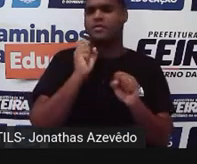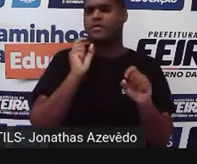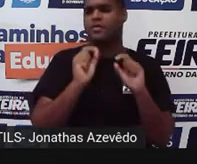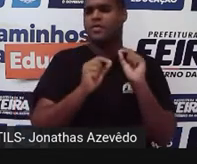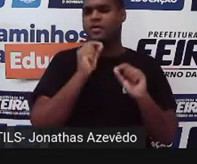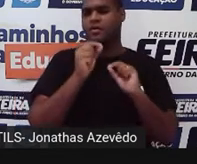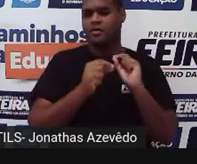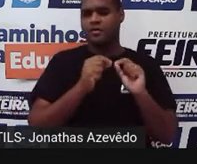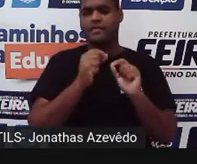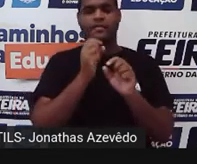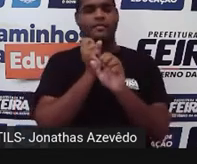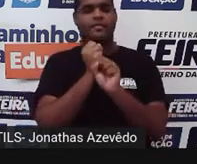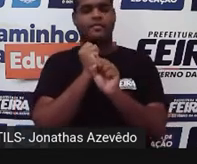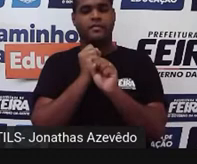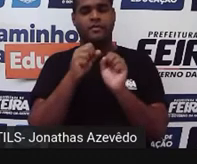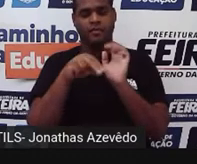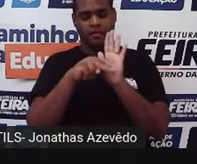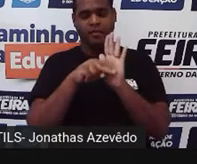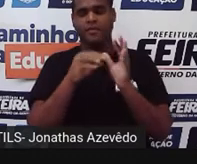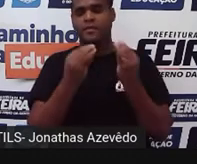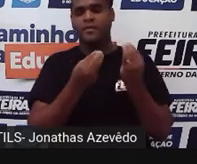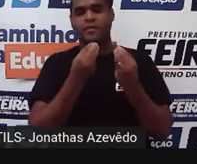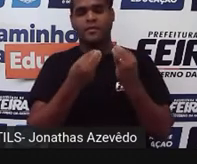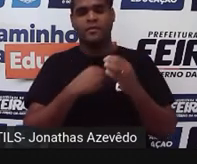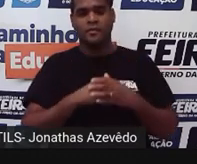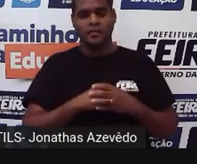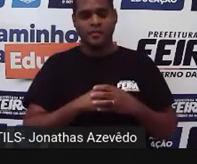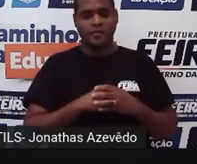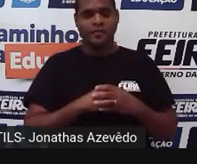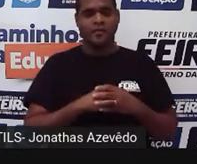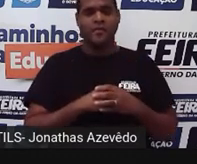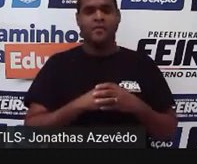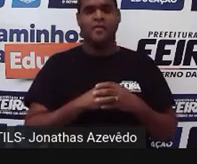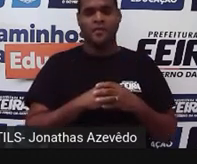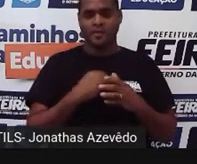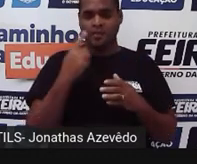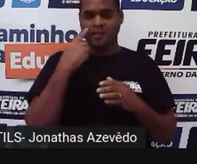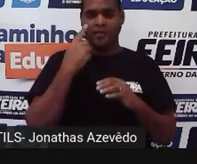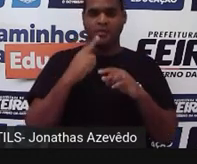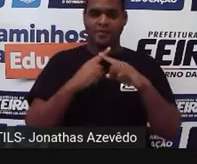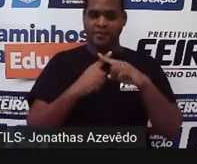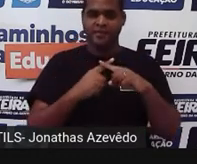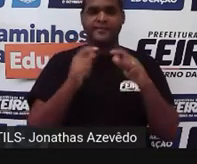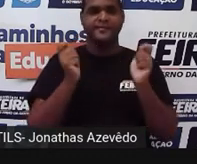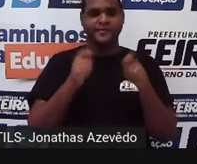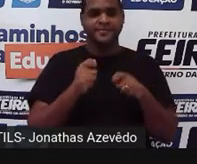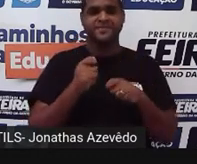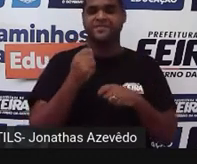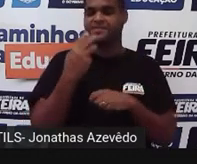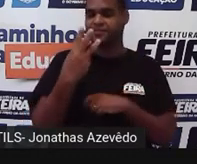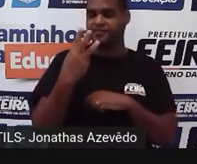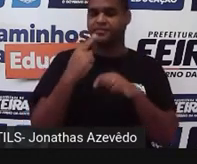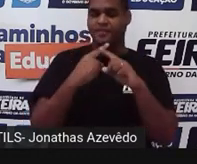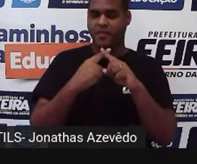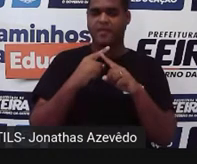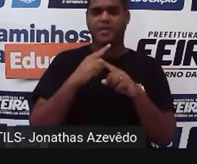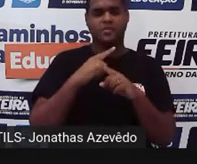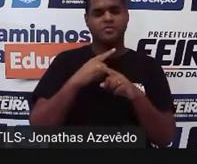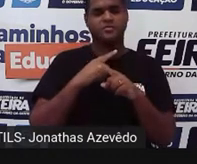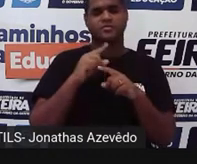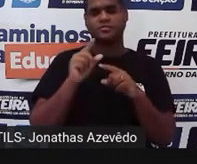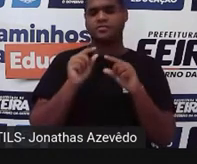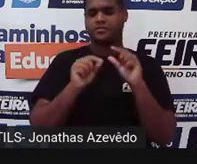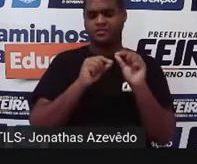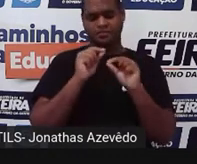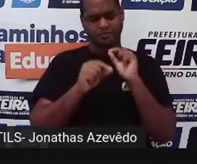sendo feita com a nota? A nota tá sendo multiplicada por 3 e por que que a